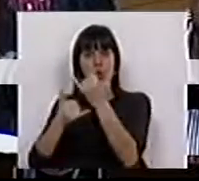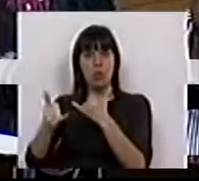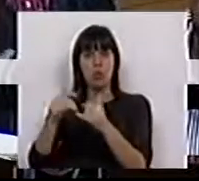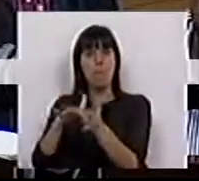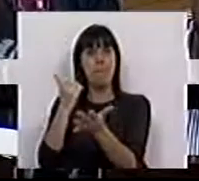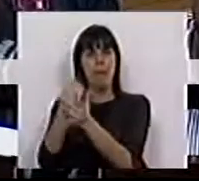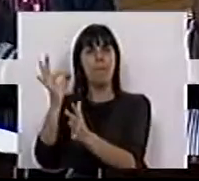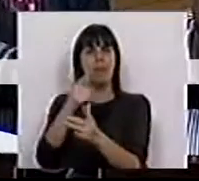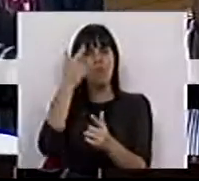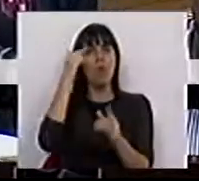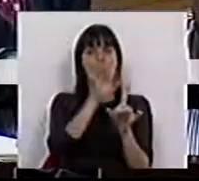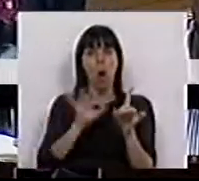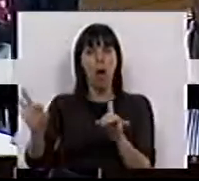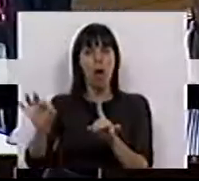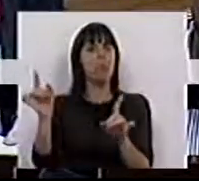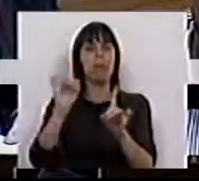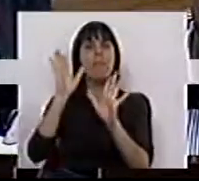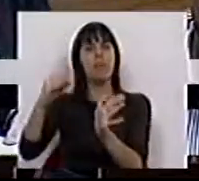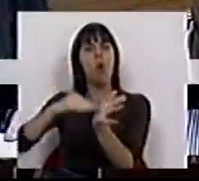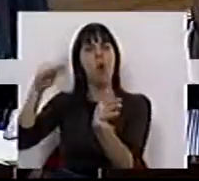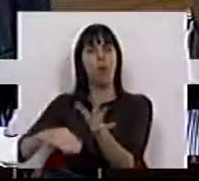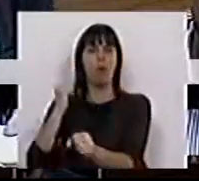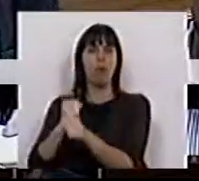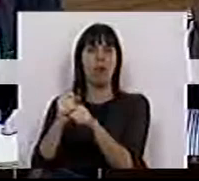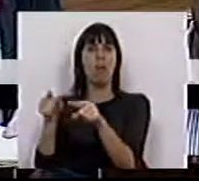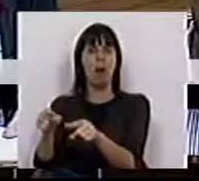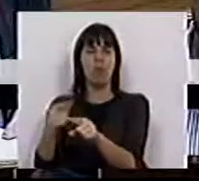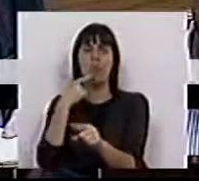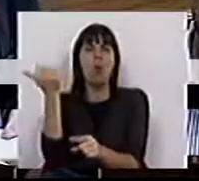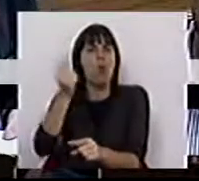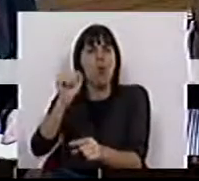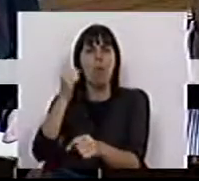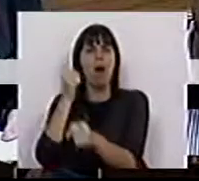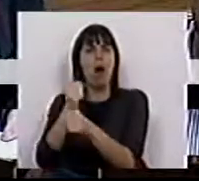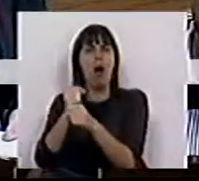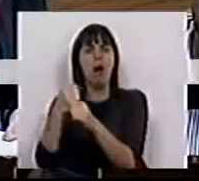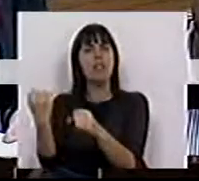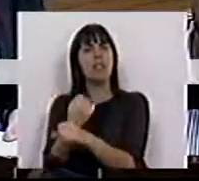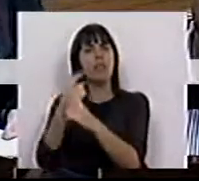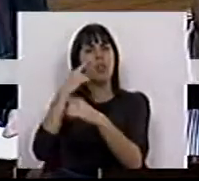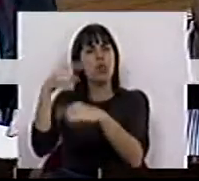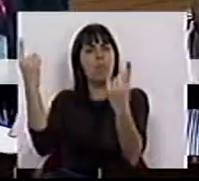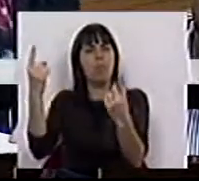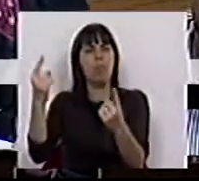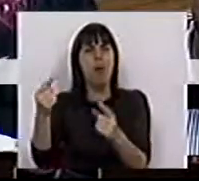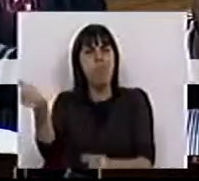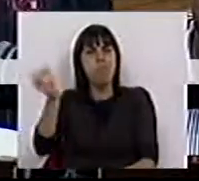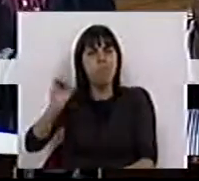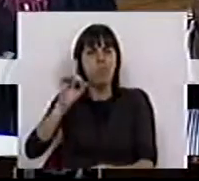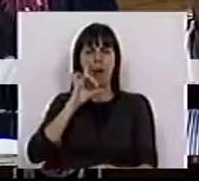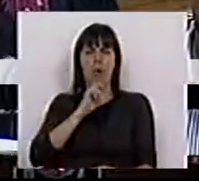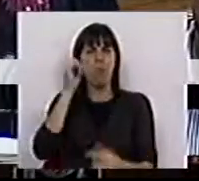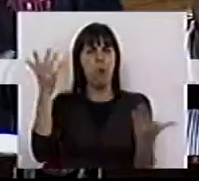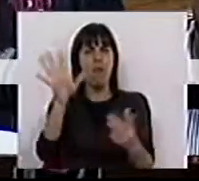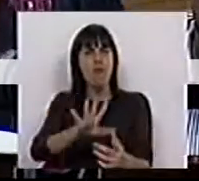de trabalho permanentes, deve-lhe ser feito um contrato de trabalho. Não podem trabalhar nos serviços públicos à borla